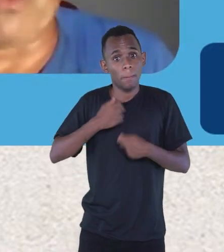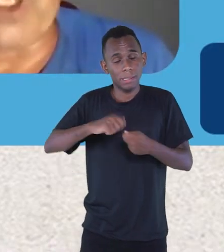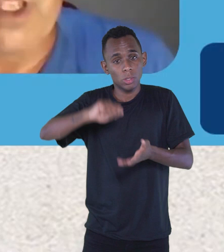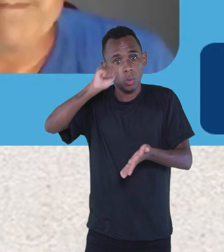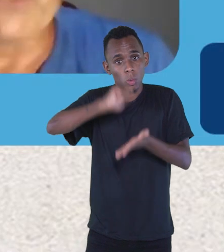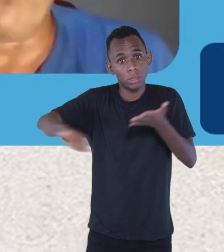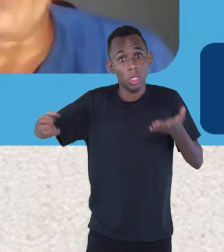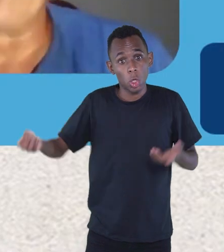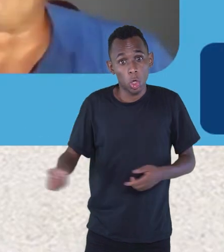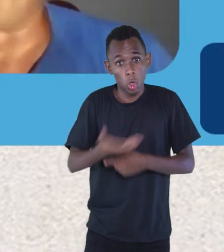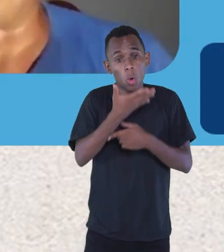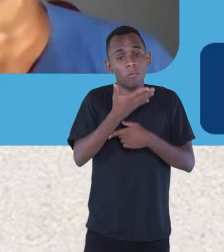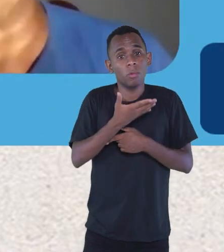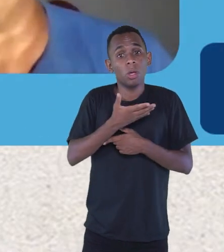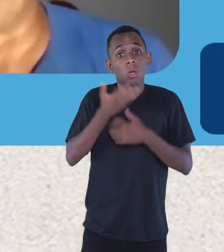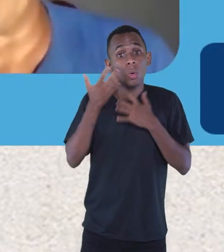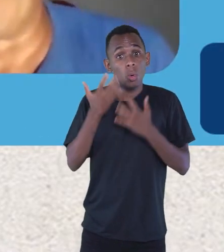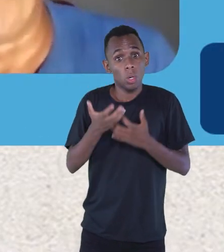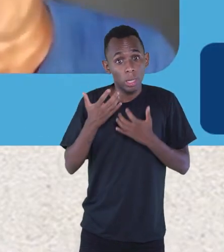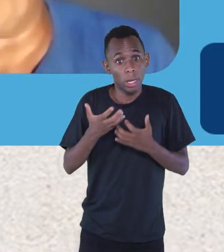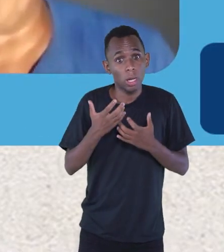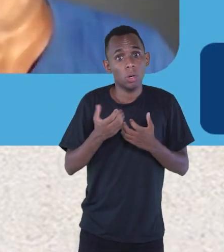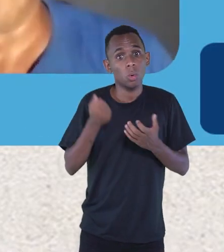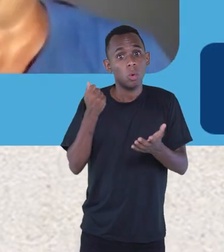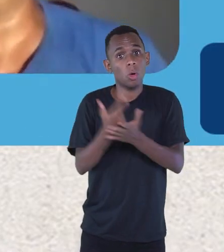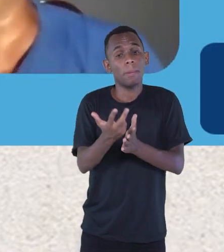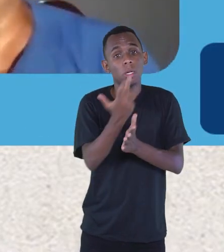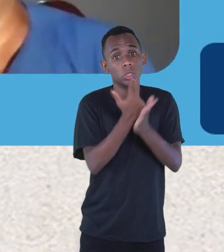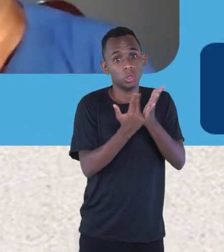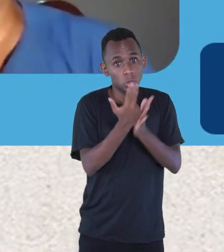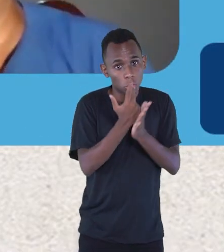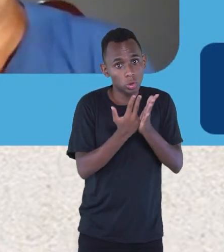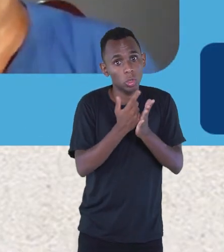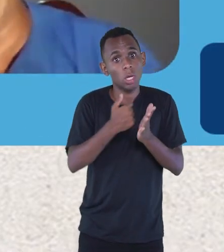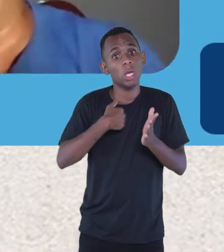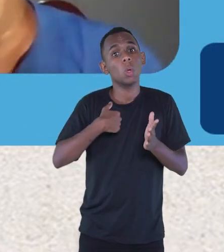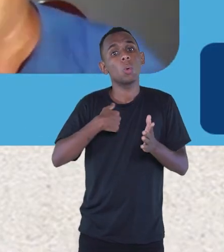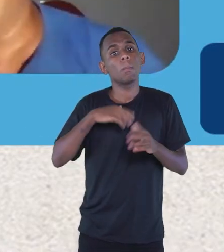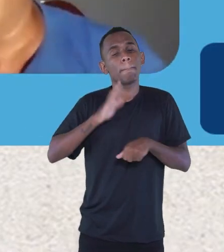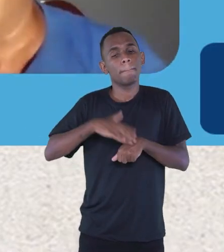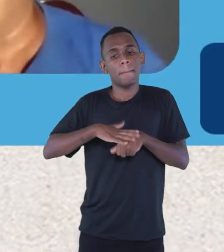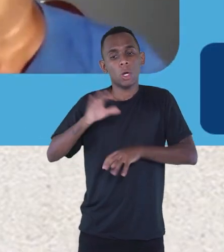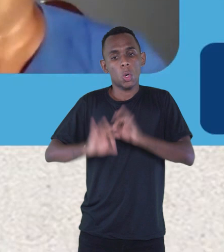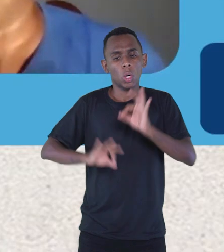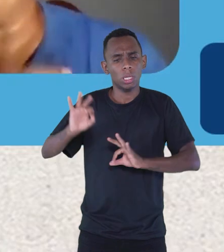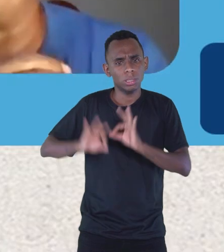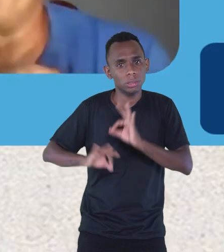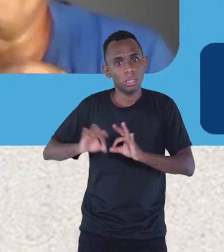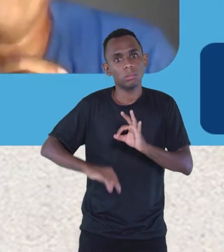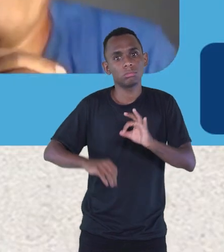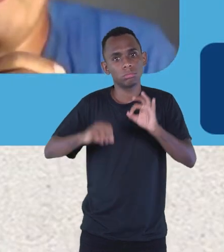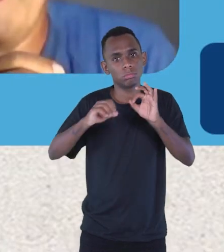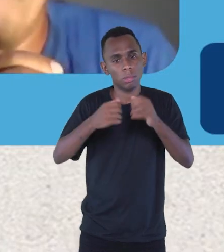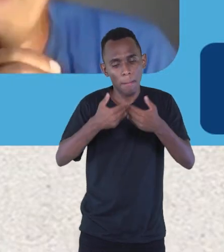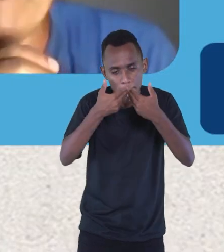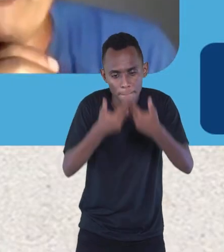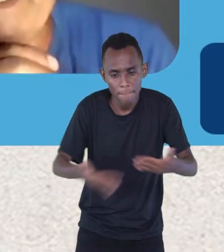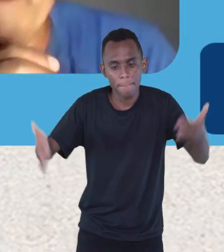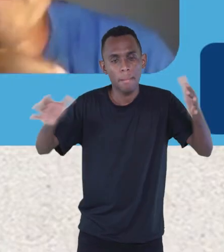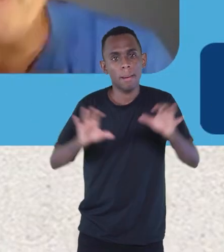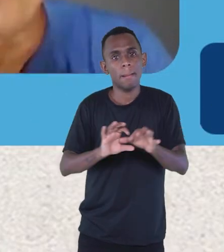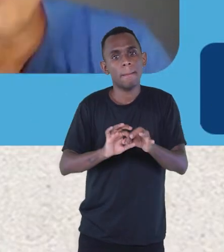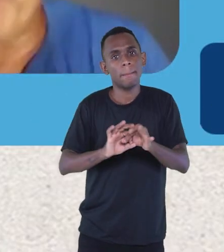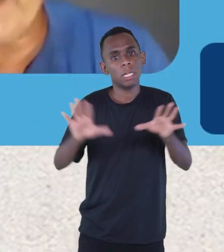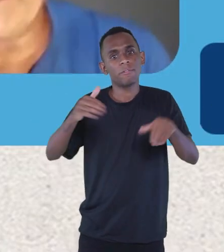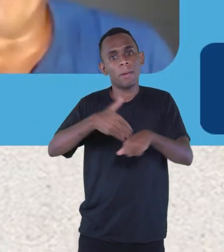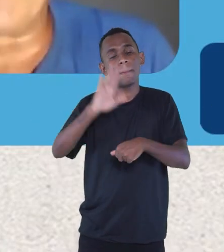contrato para a editora. Mas eu estou querendo comprar as ilustrações da editora e eu mesmo ser o editor. Vou ampliar um pouco, vou mudar um pouco. Mas